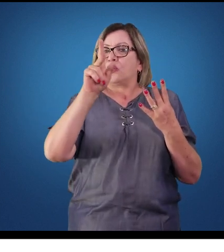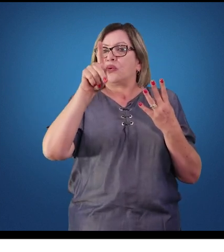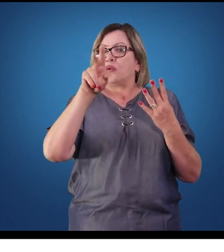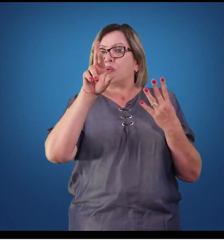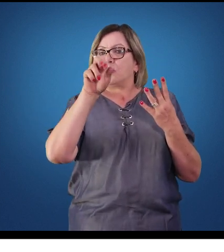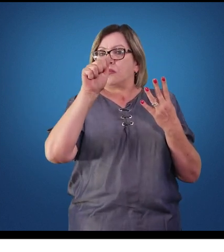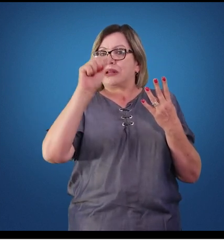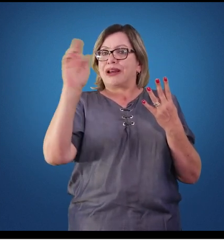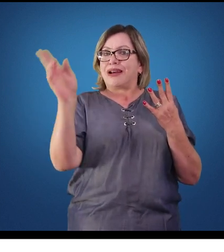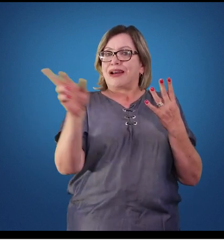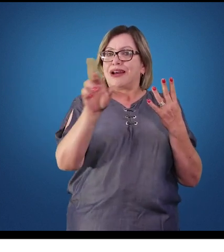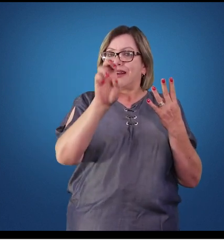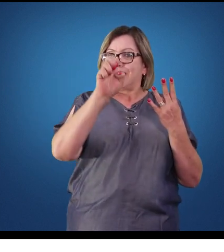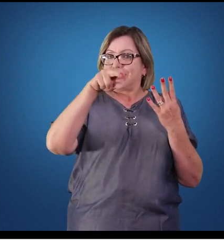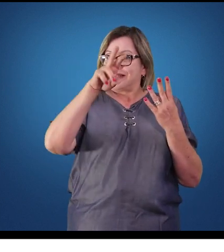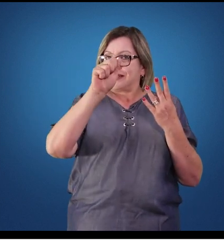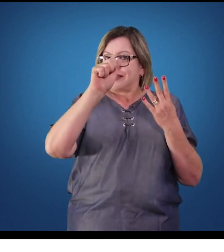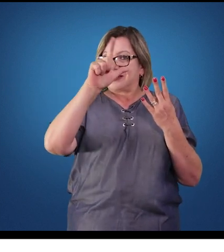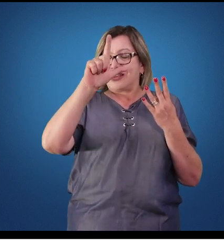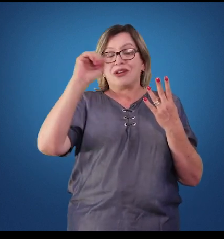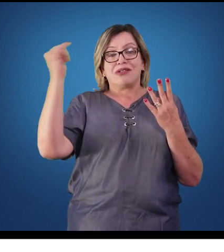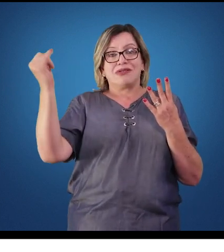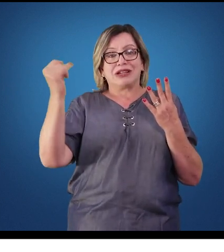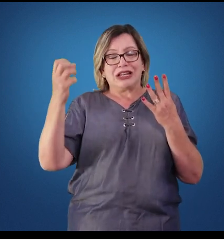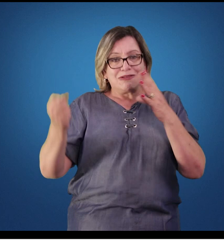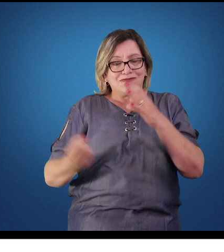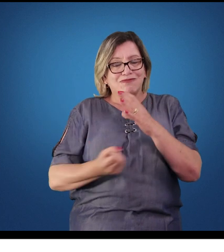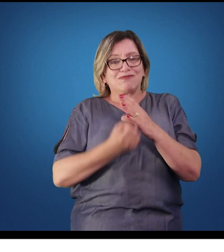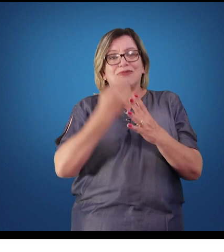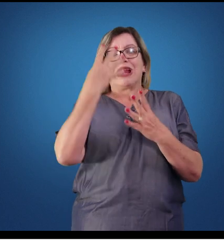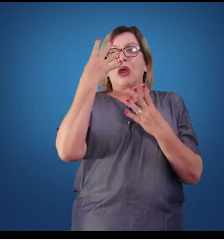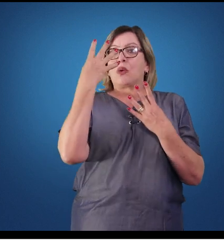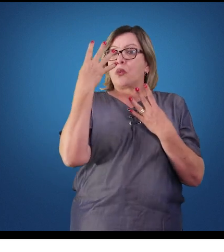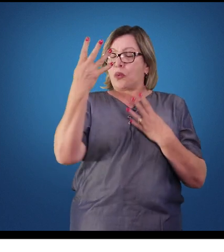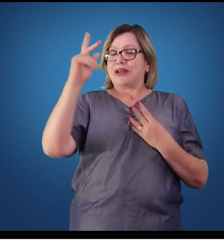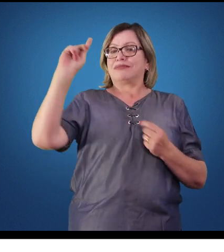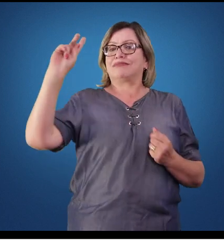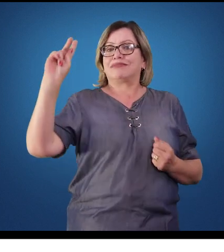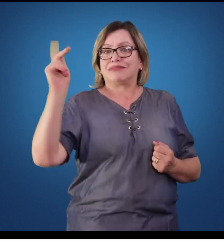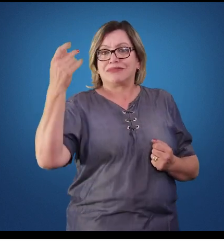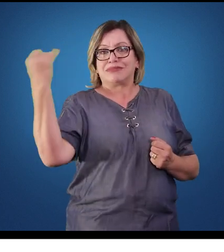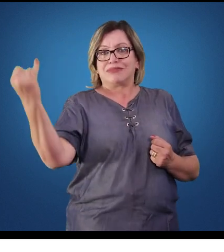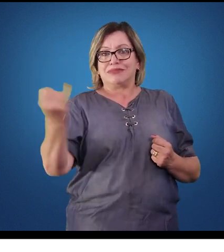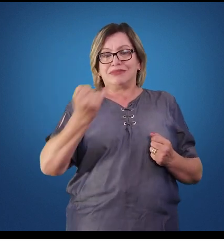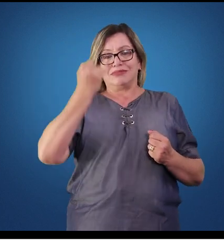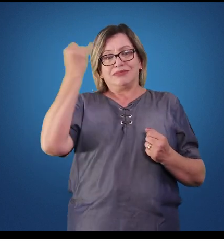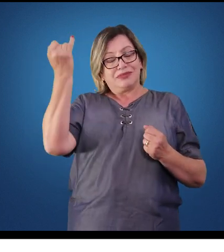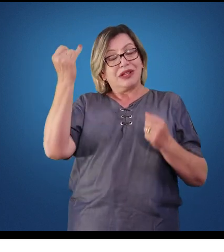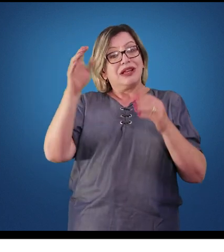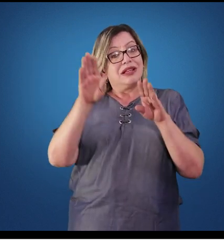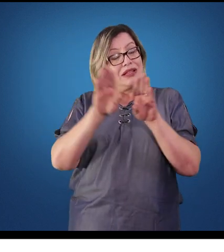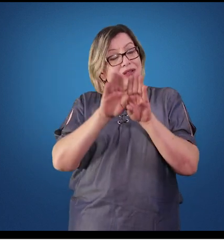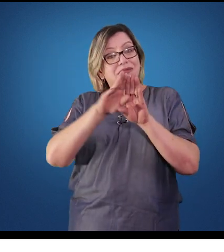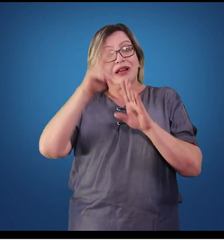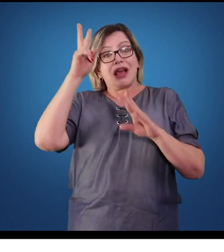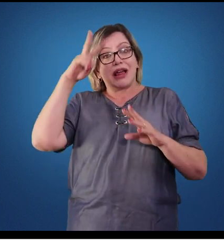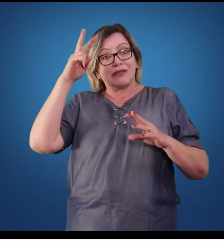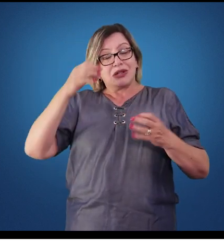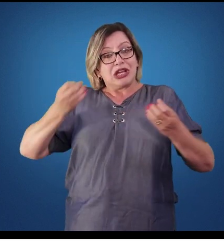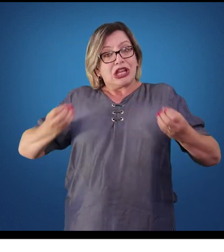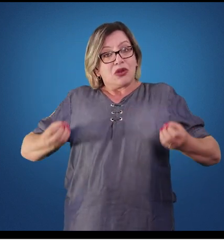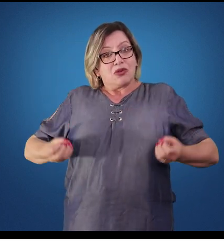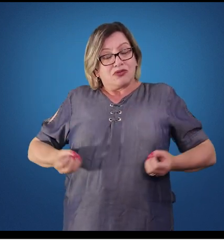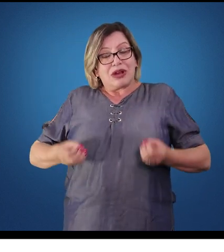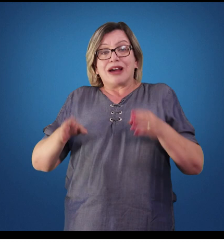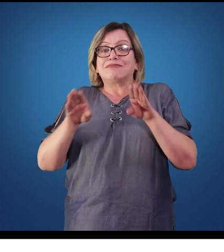ao sistema humano. Importante ressaltar também que temos os ovários e os cestículos, que são órgãos produtores de